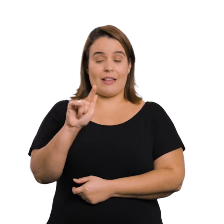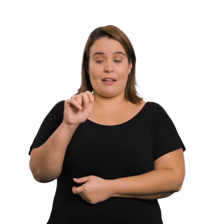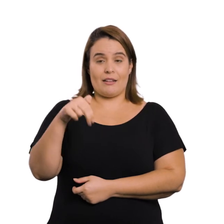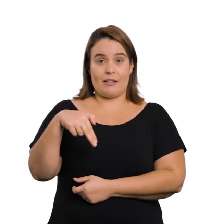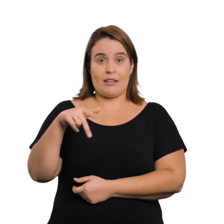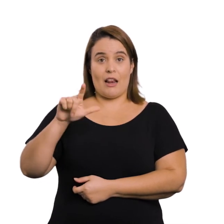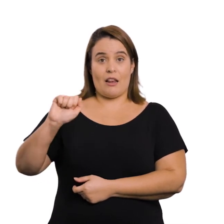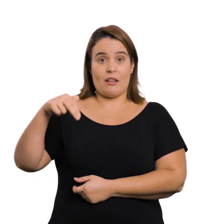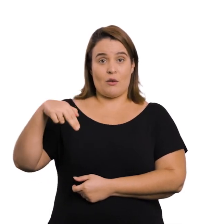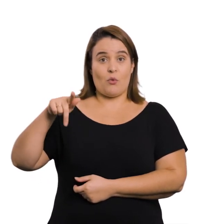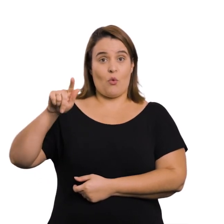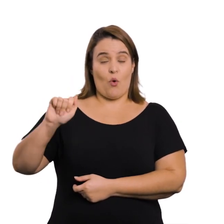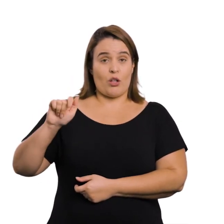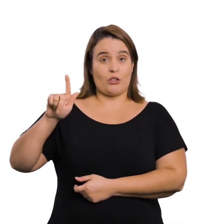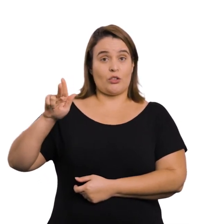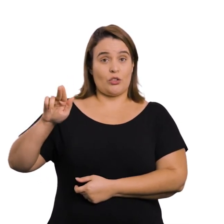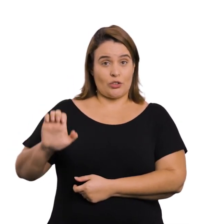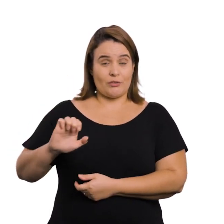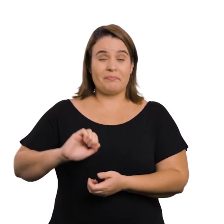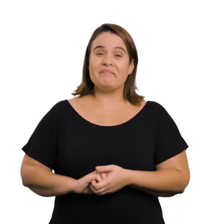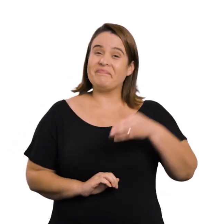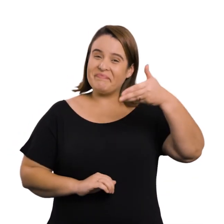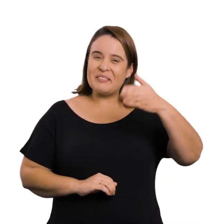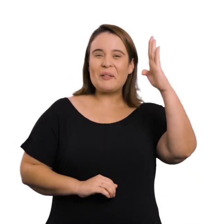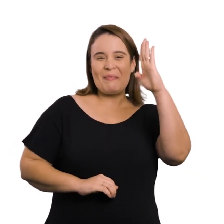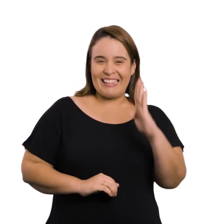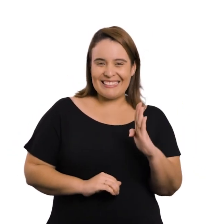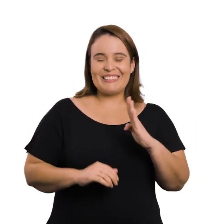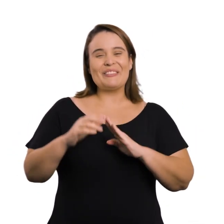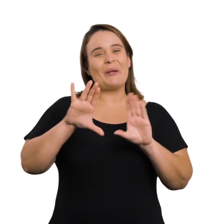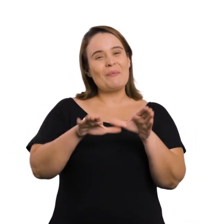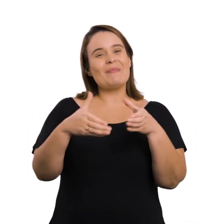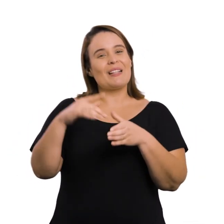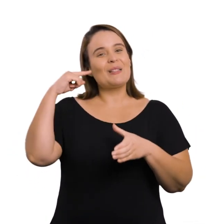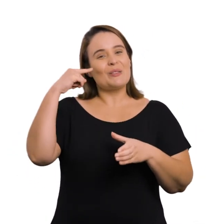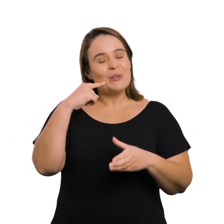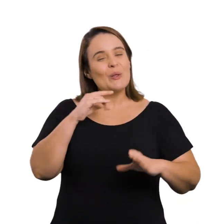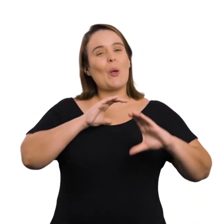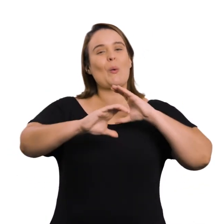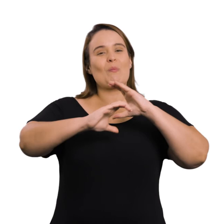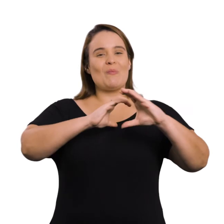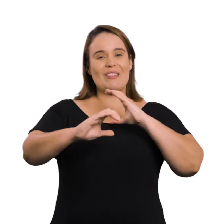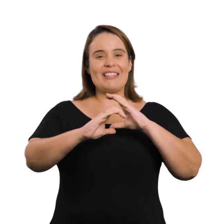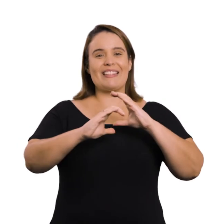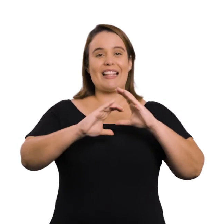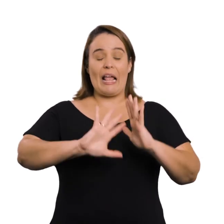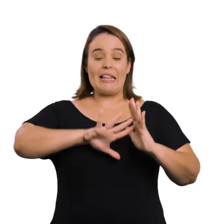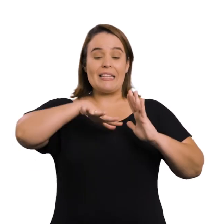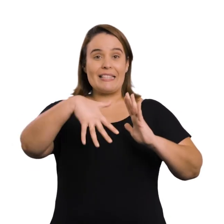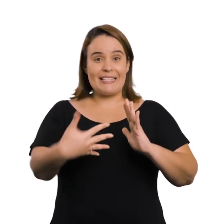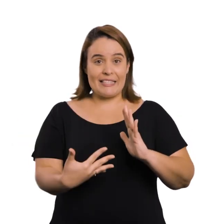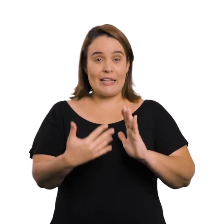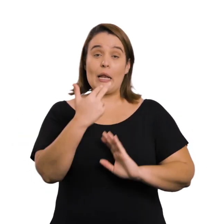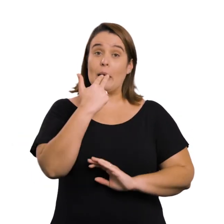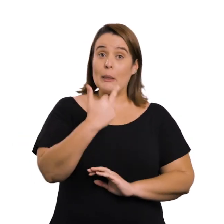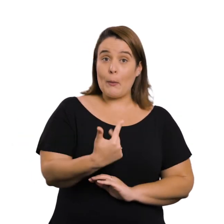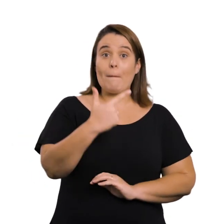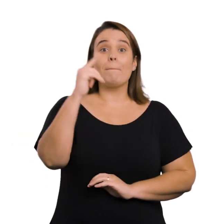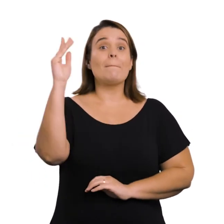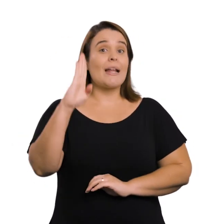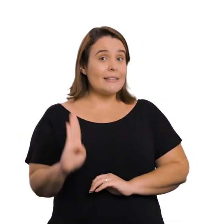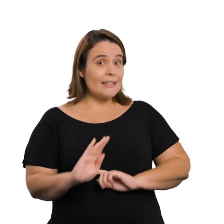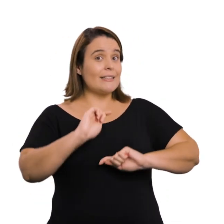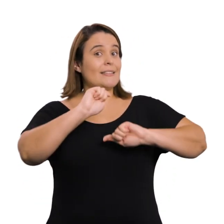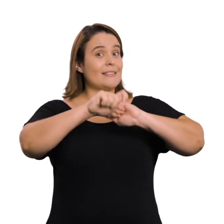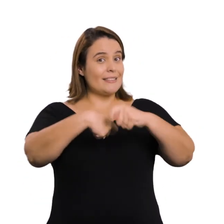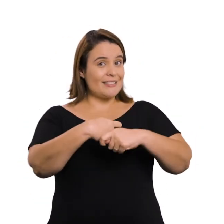Sign Language Língua Americana de Sinais No Brasil, a comunidade surda se comunica em Libras Língua